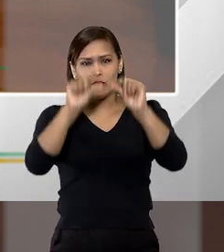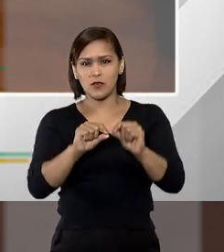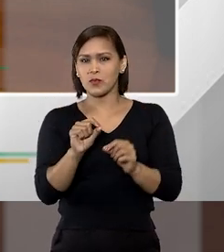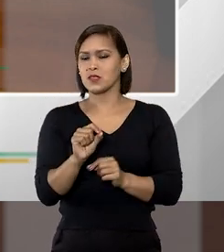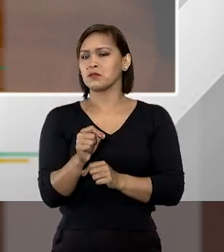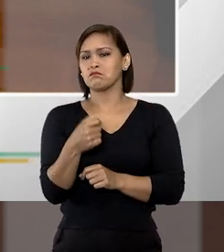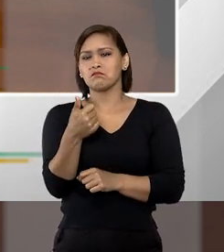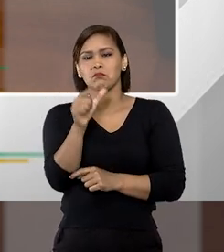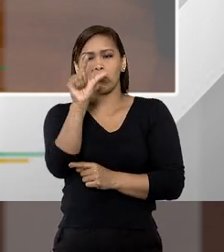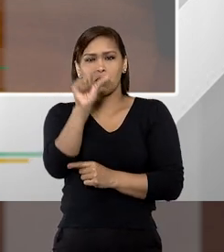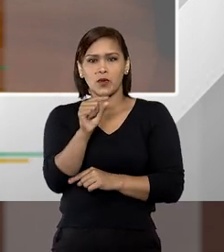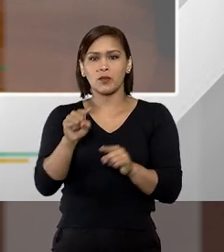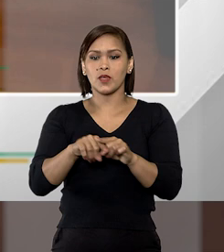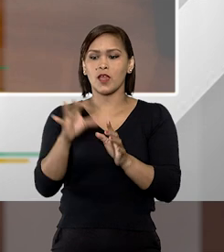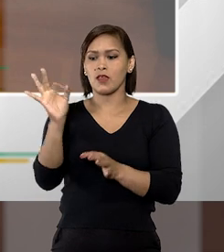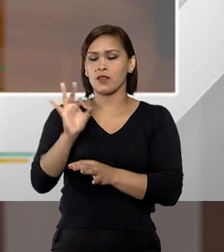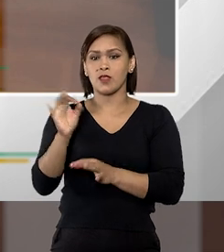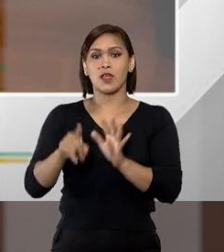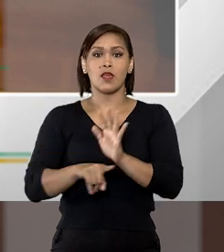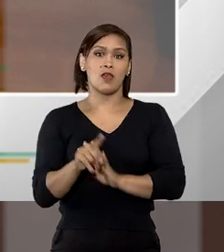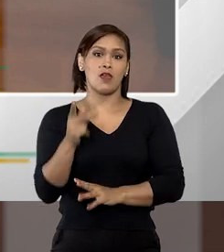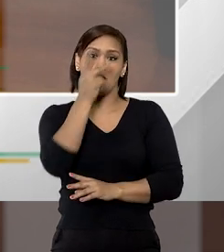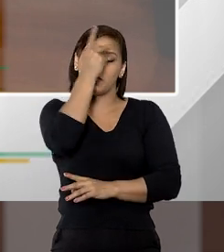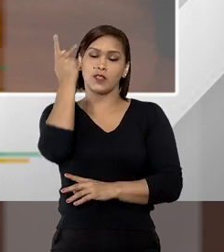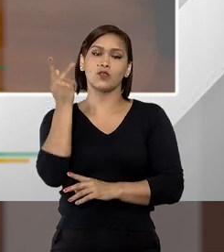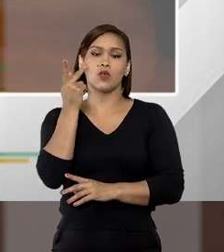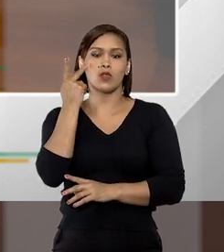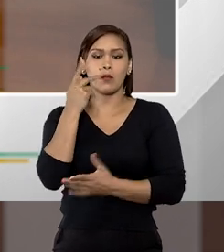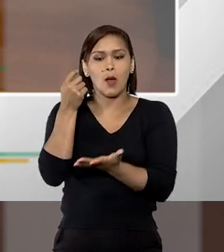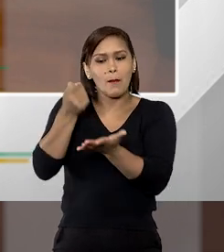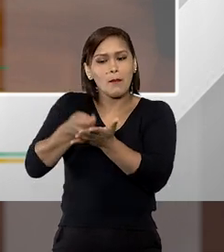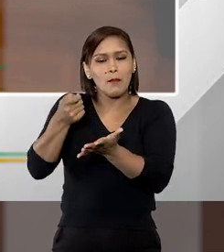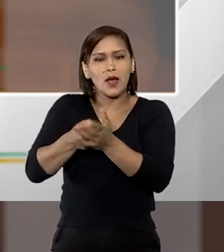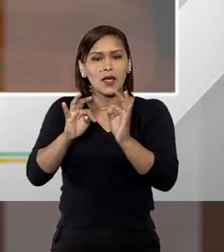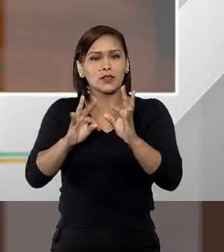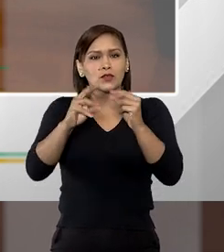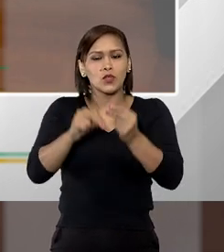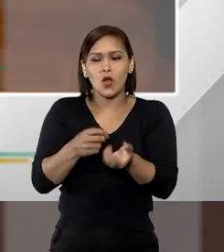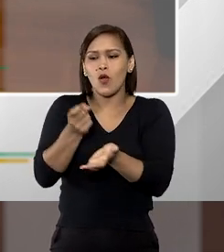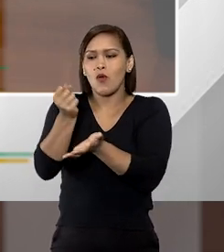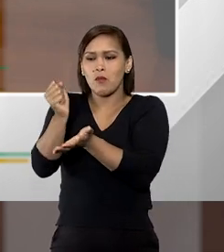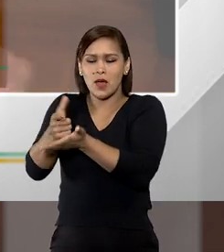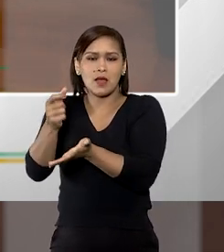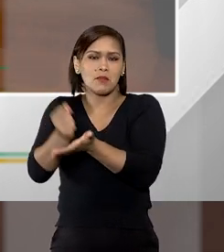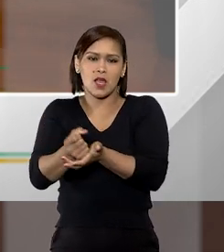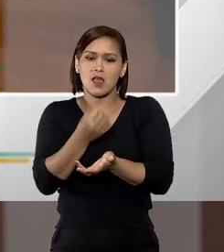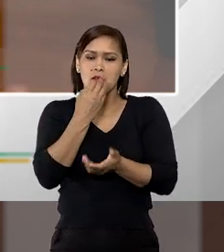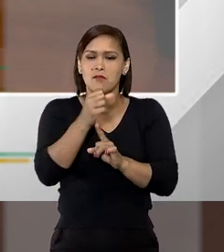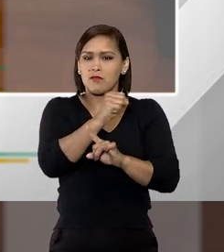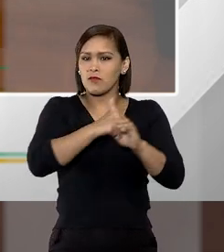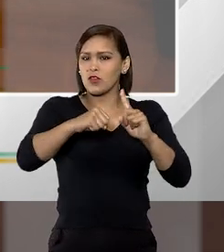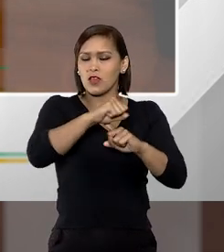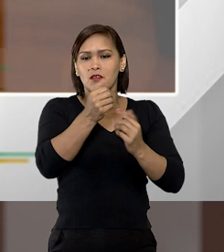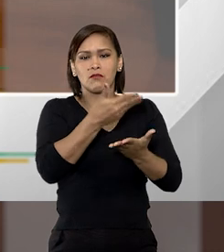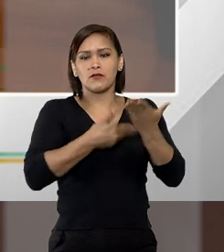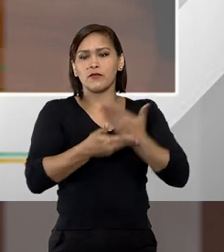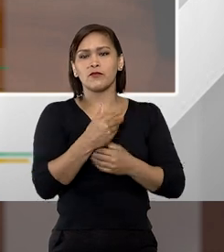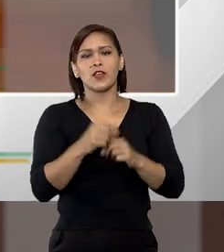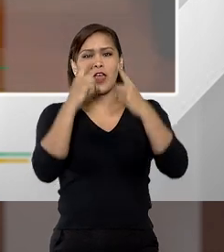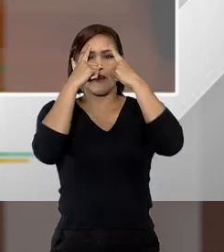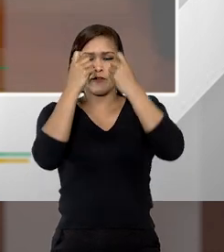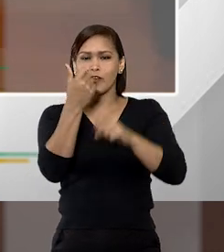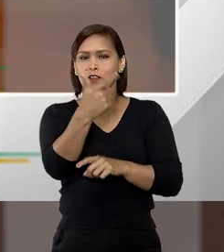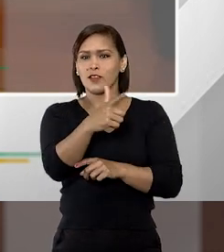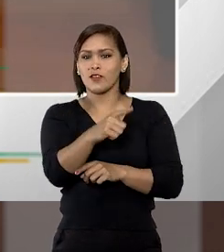pequeno, então normalmente é a pessoa normal que paga suas dívidas em dia, né, que se dá bem com as pessoas, que não é violento,